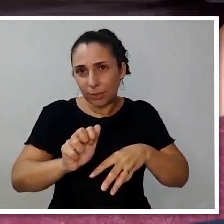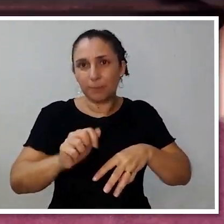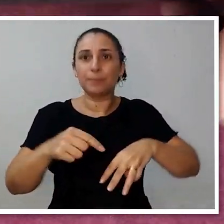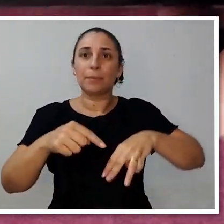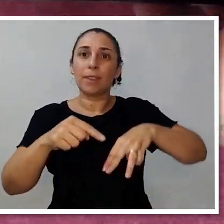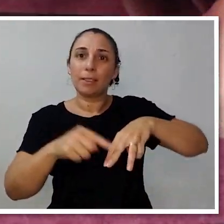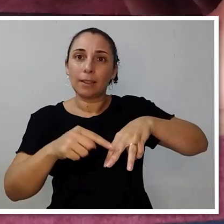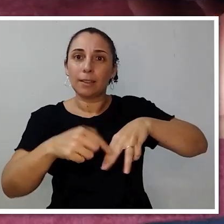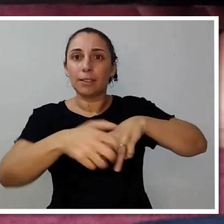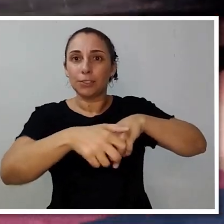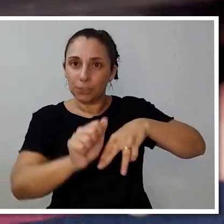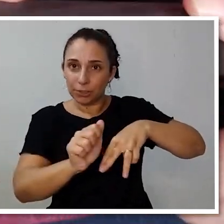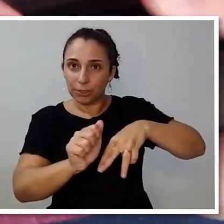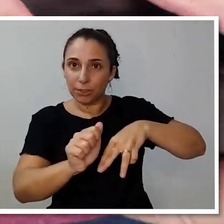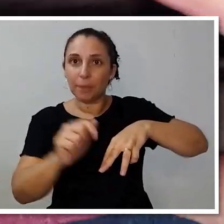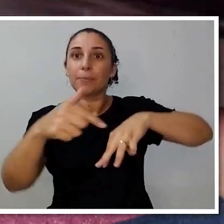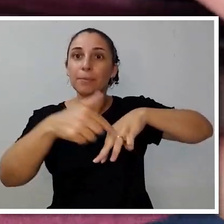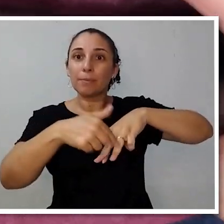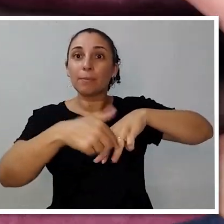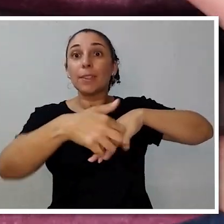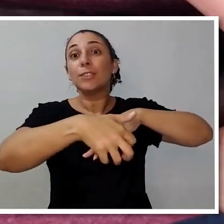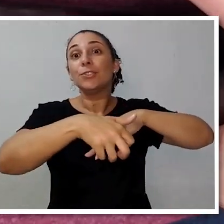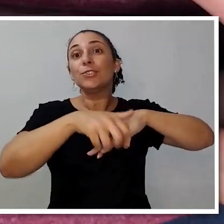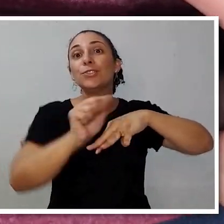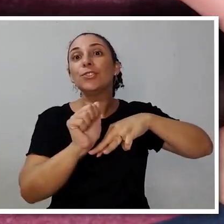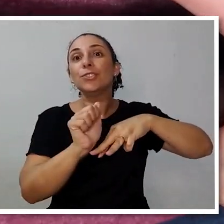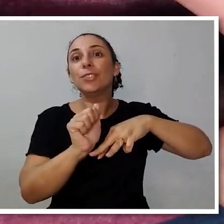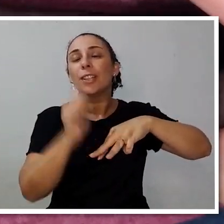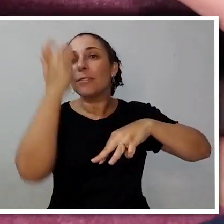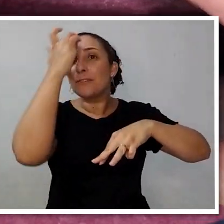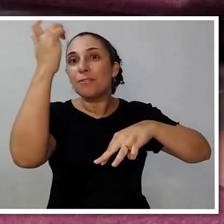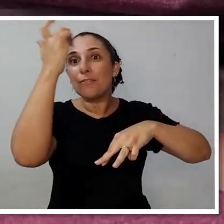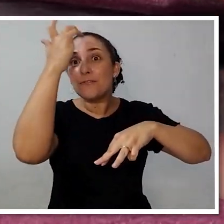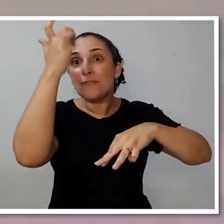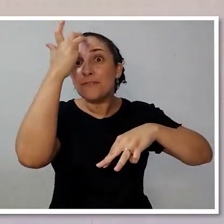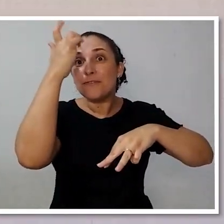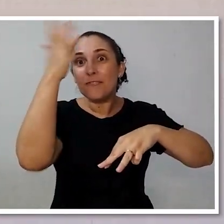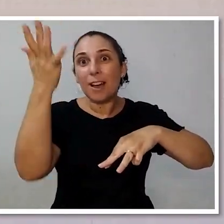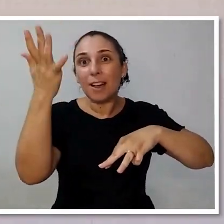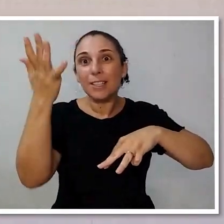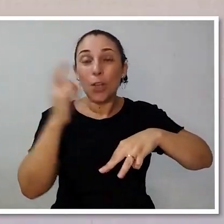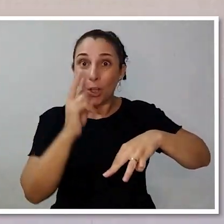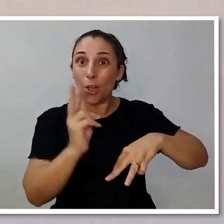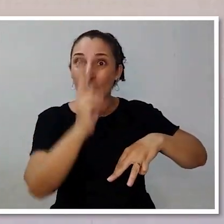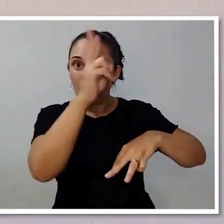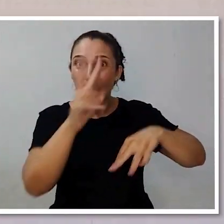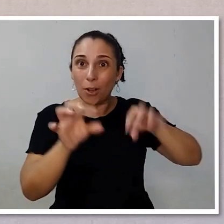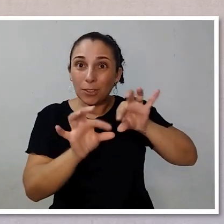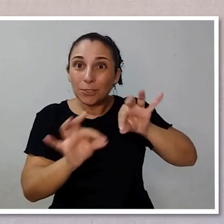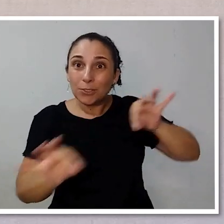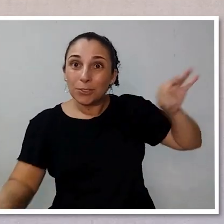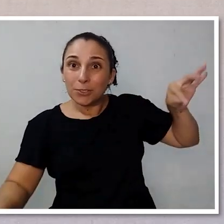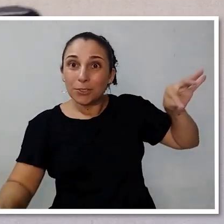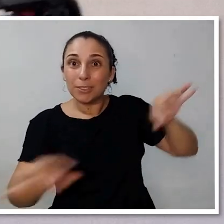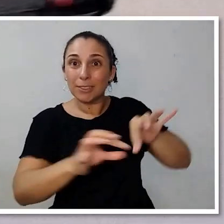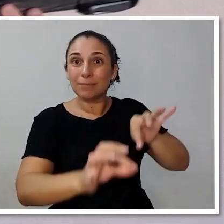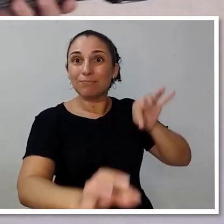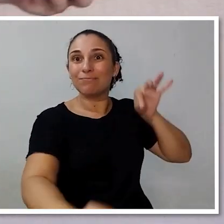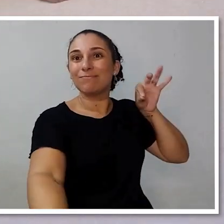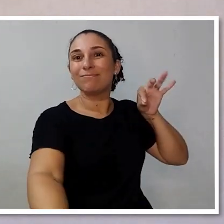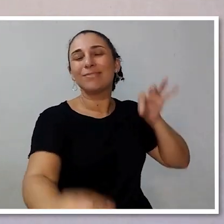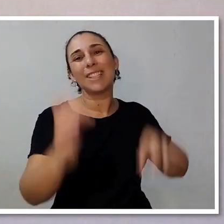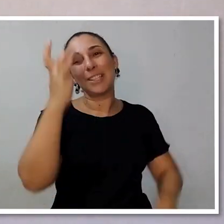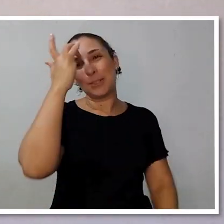Soltei mais três, girei o tripé. Soltei mais três, girei o tripé. Agora eu vou simplesmente expandir as pernas.